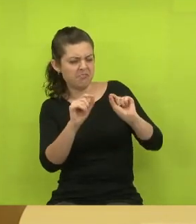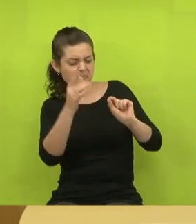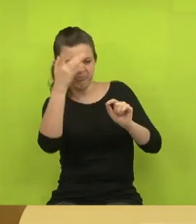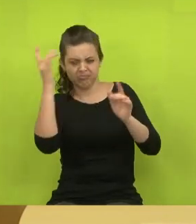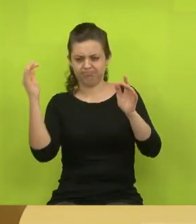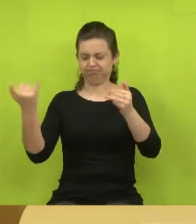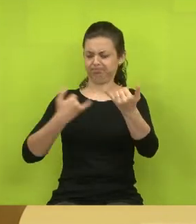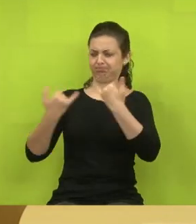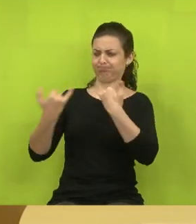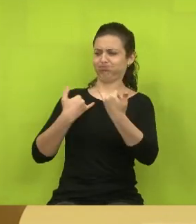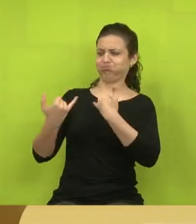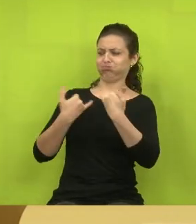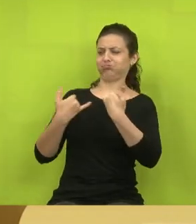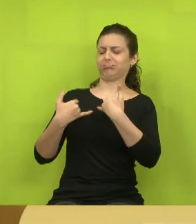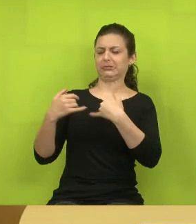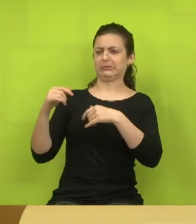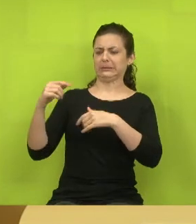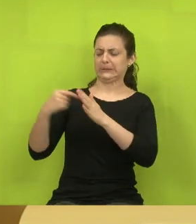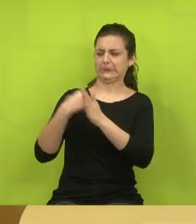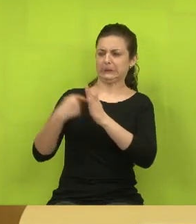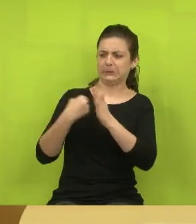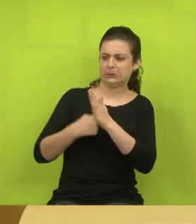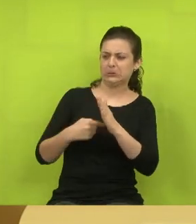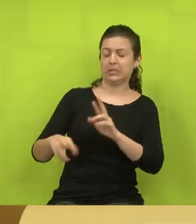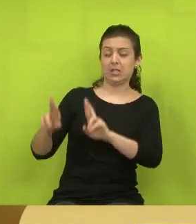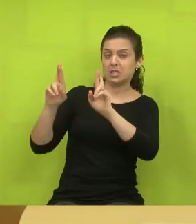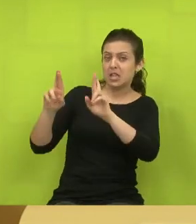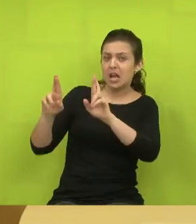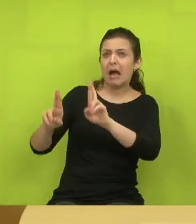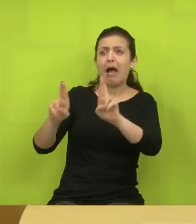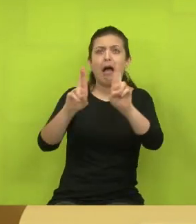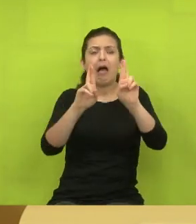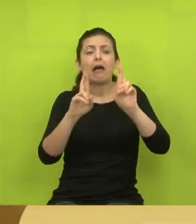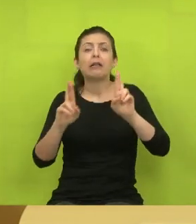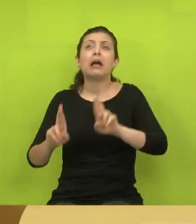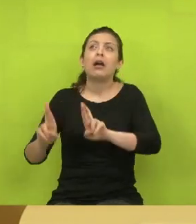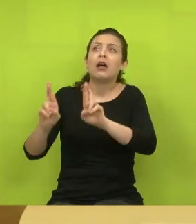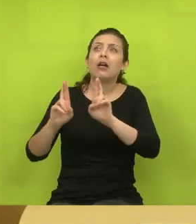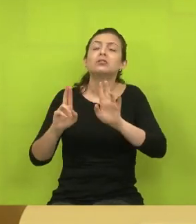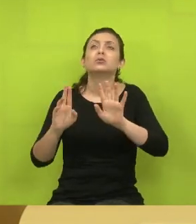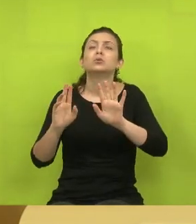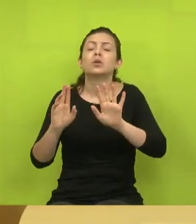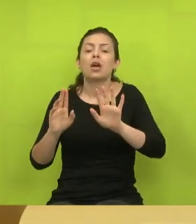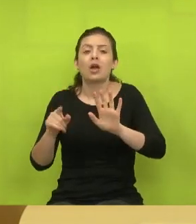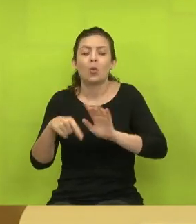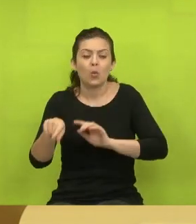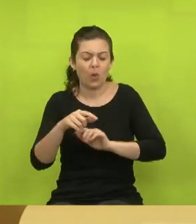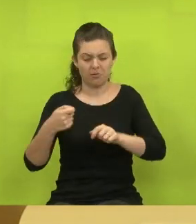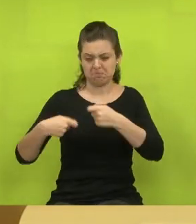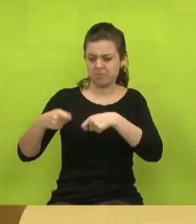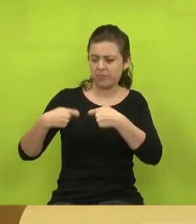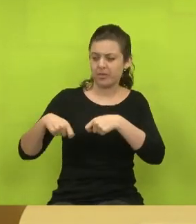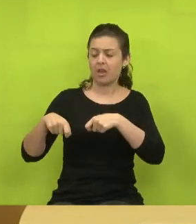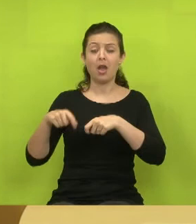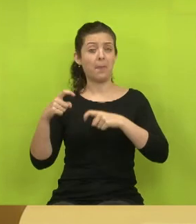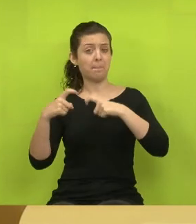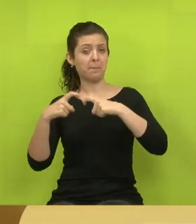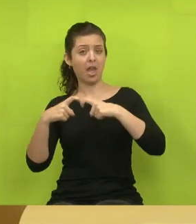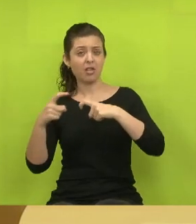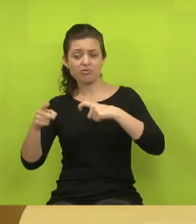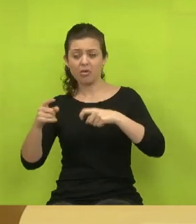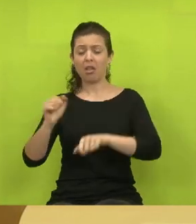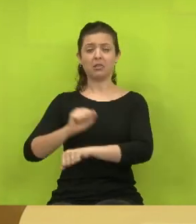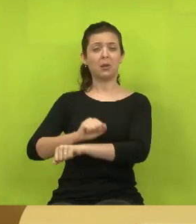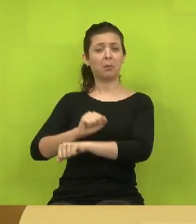as pessoas estão esperançosas. E muita gente está esperando por indicação médica